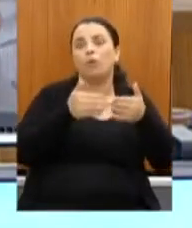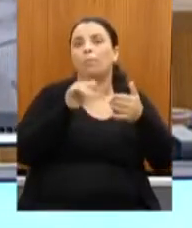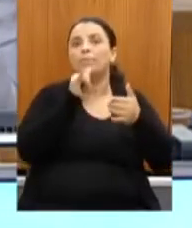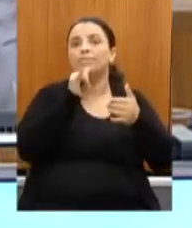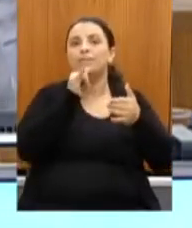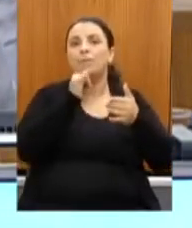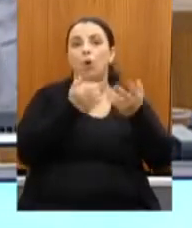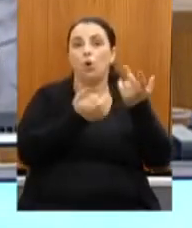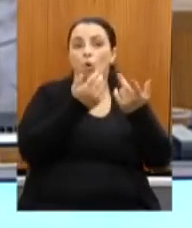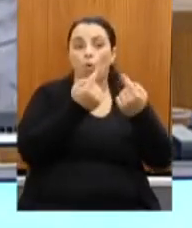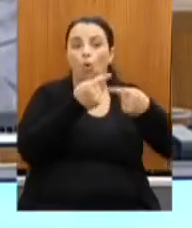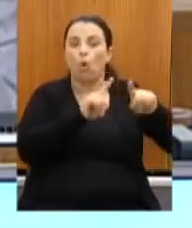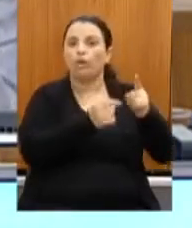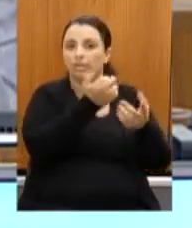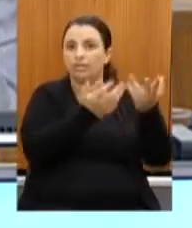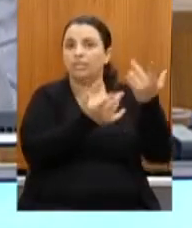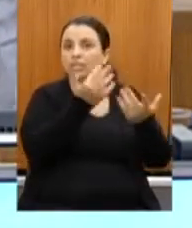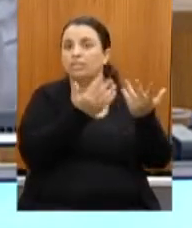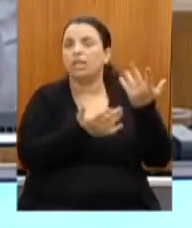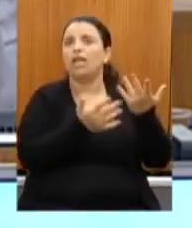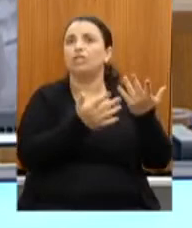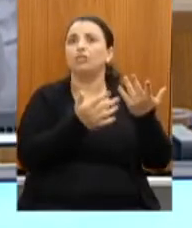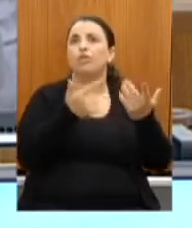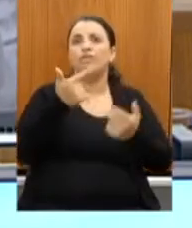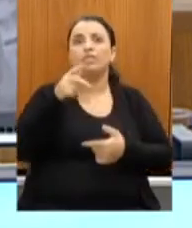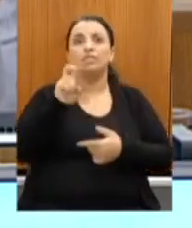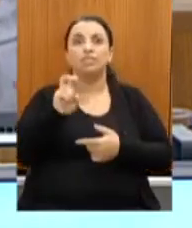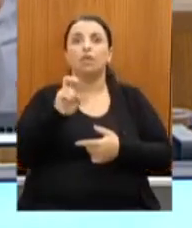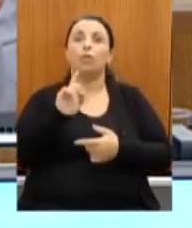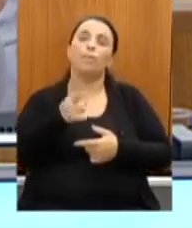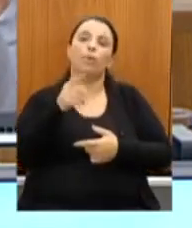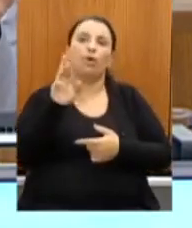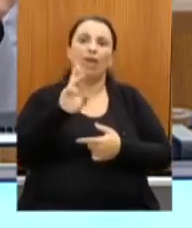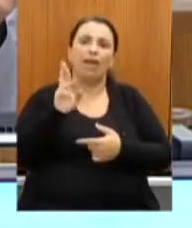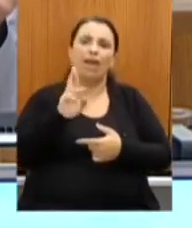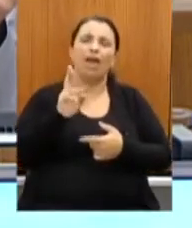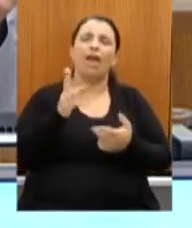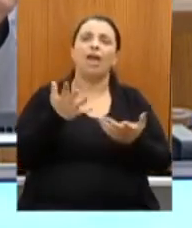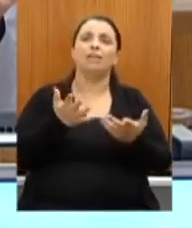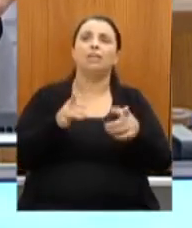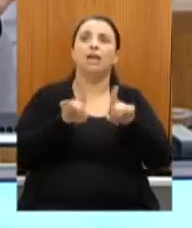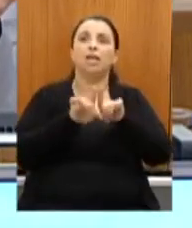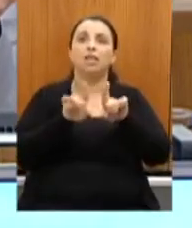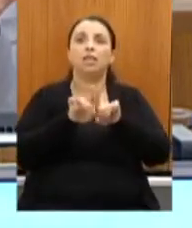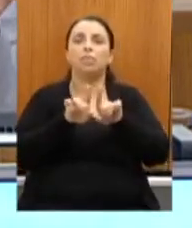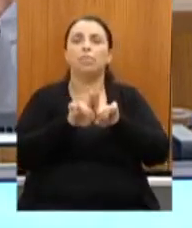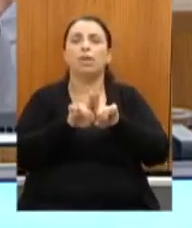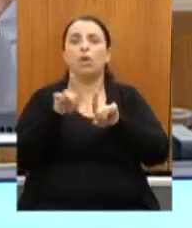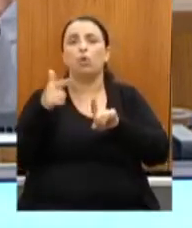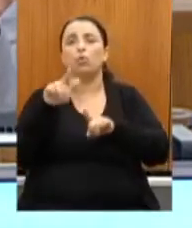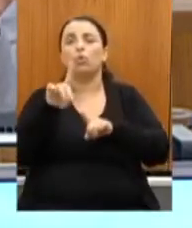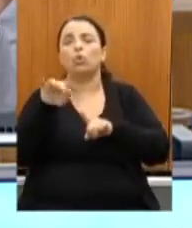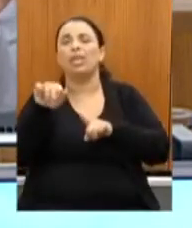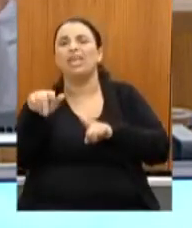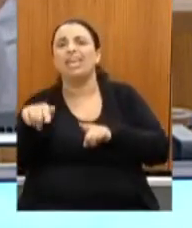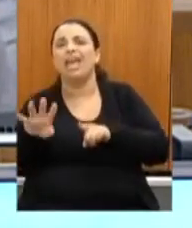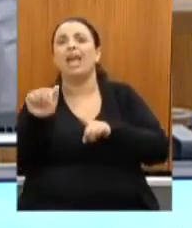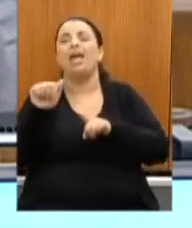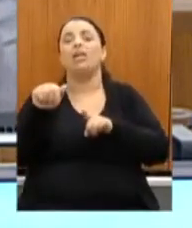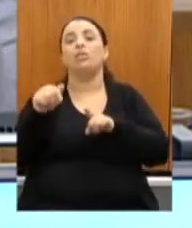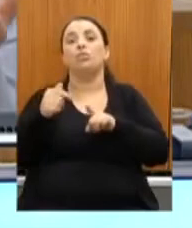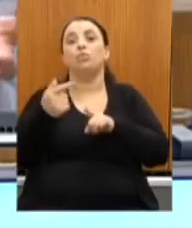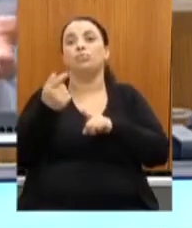Guimarães no valor de R$ 25 mil, do Guignard em valor de R$ 21 mil. Projetos em